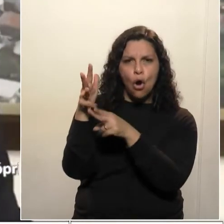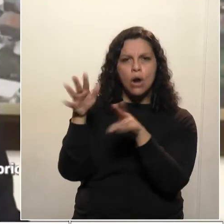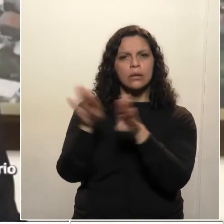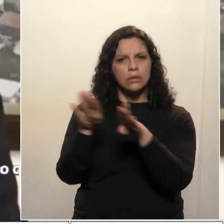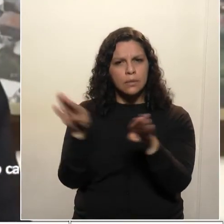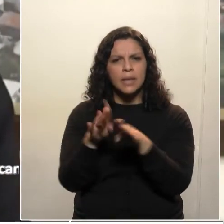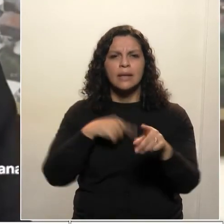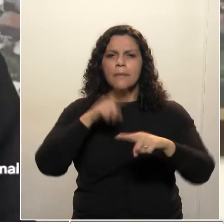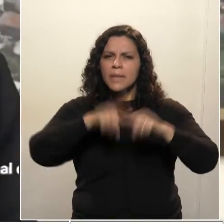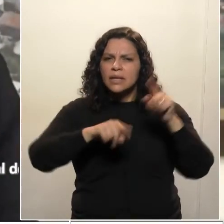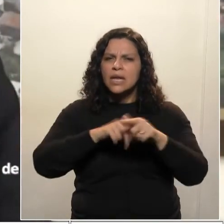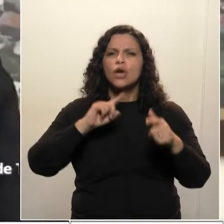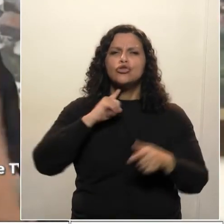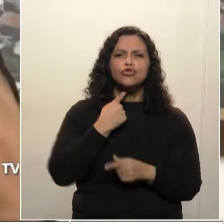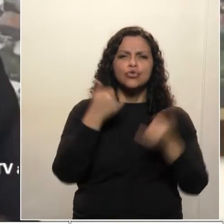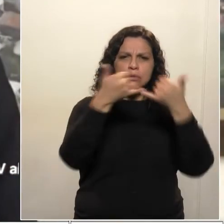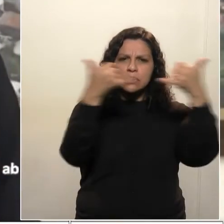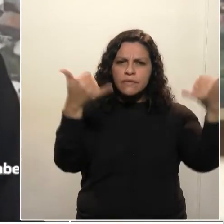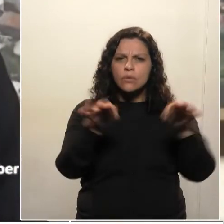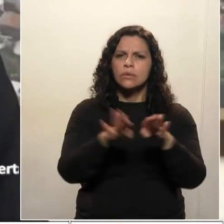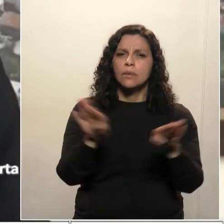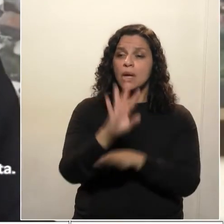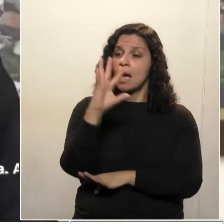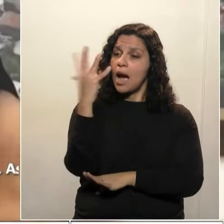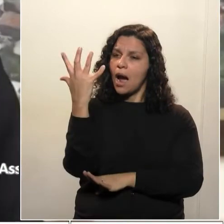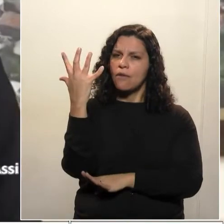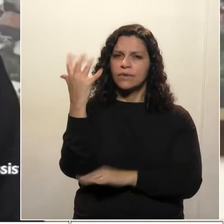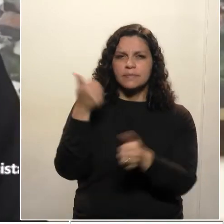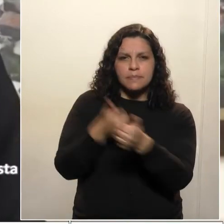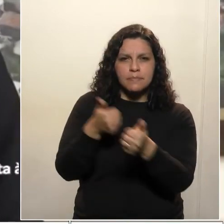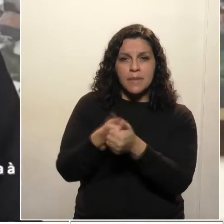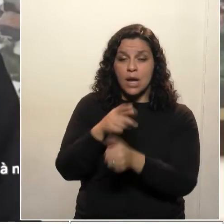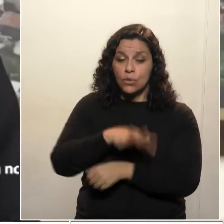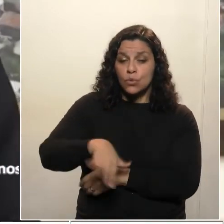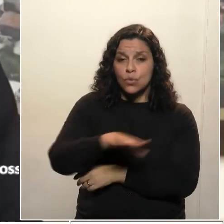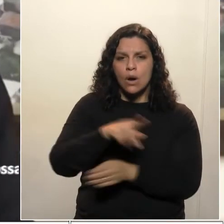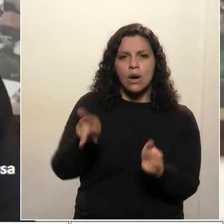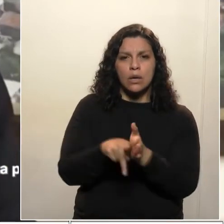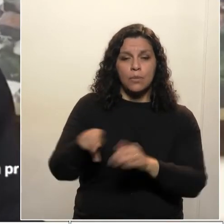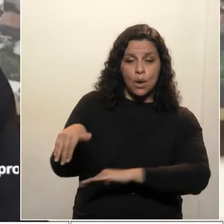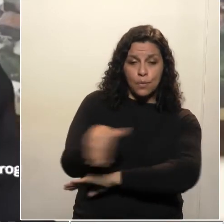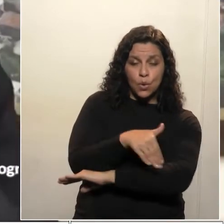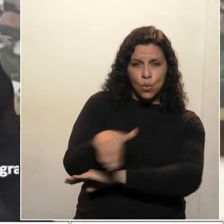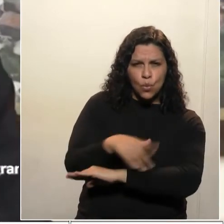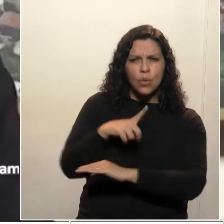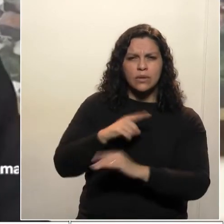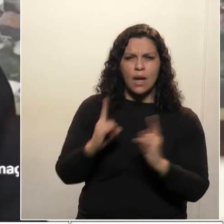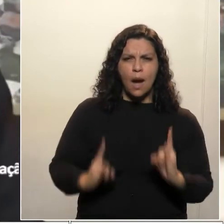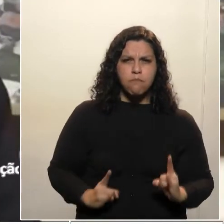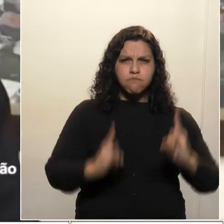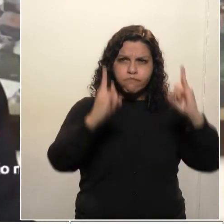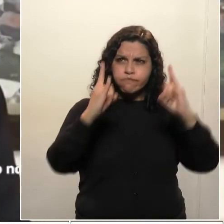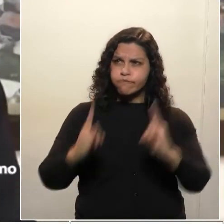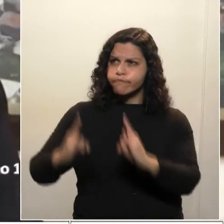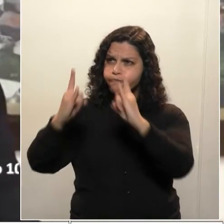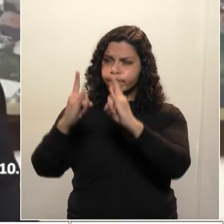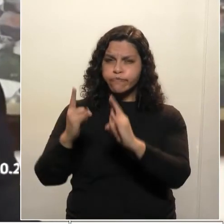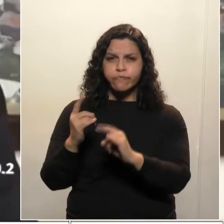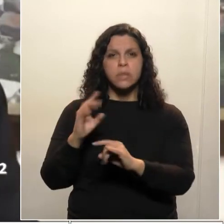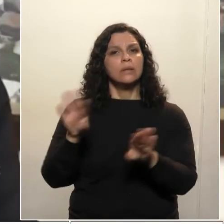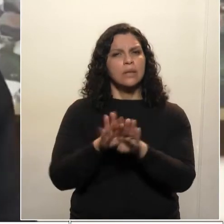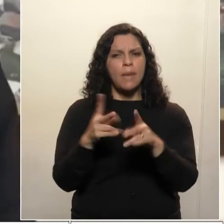que estão sobre as redes, a retirada de árvores das margens das linhas de transmissão,